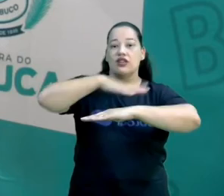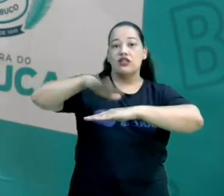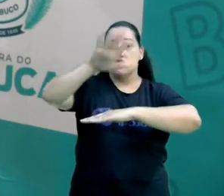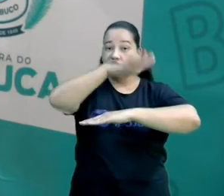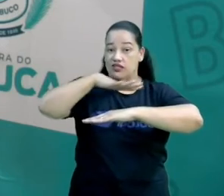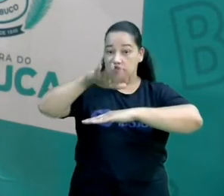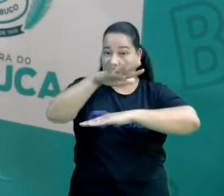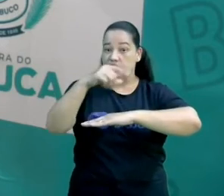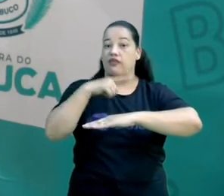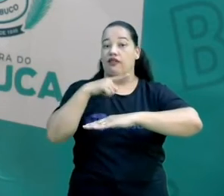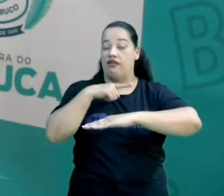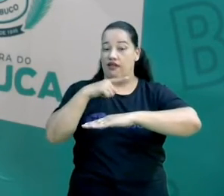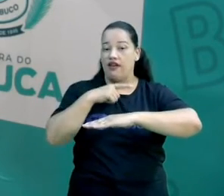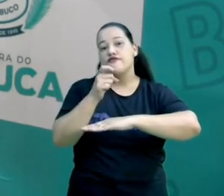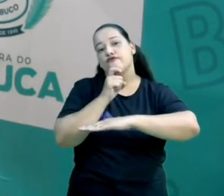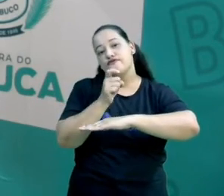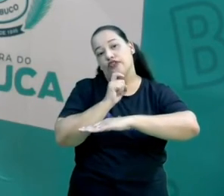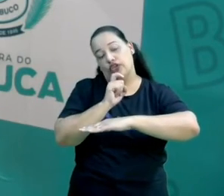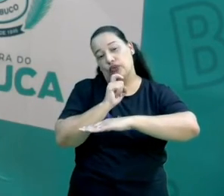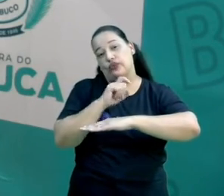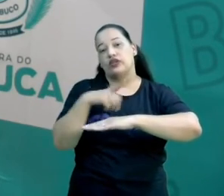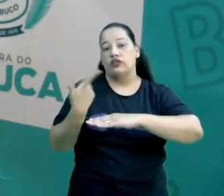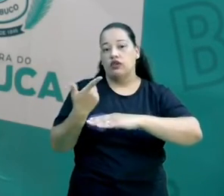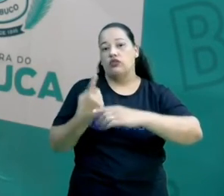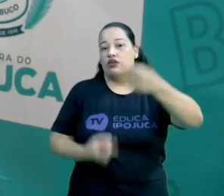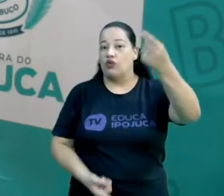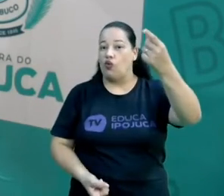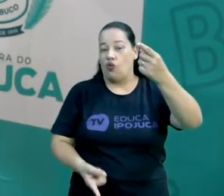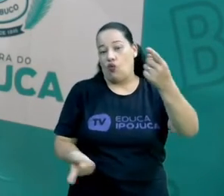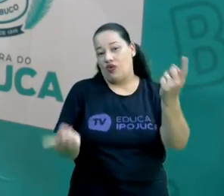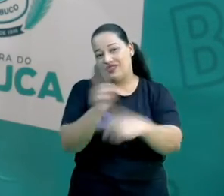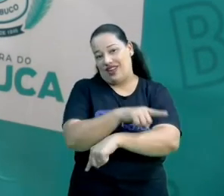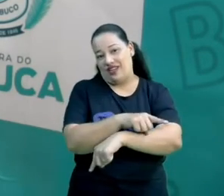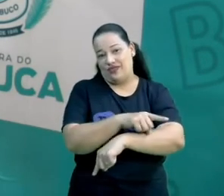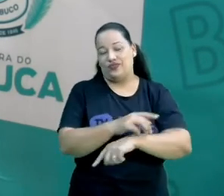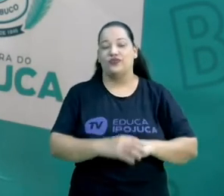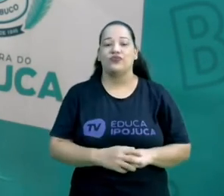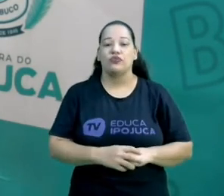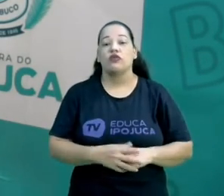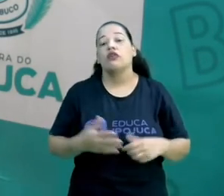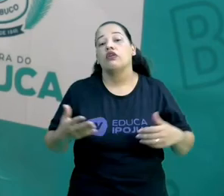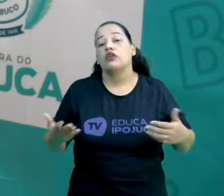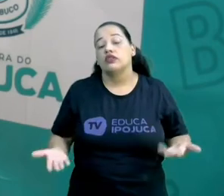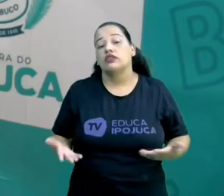sempre tem as estações contrárias. Lembrando também que,